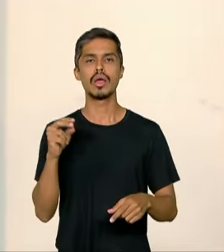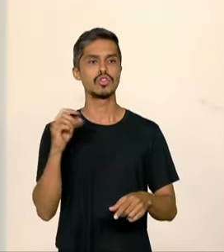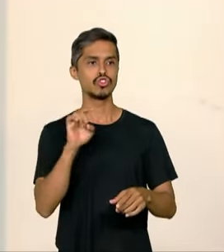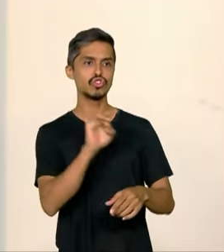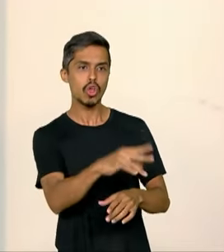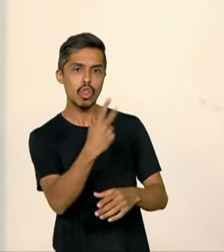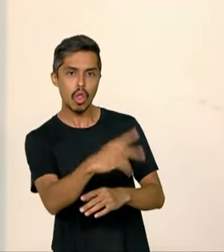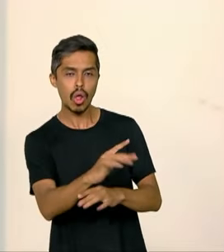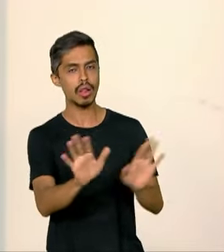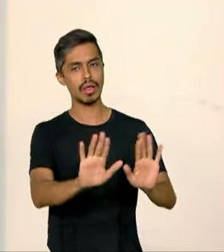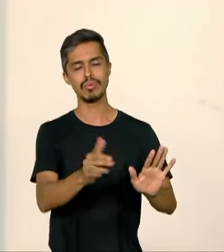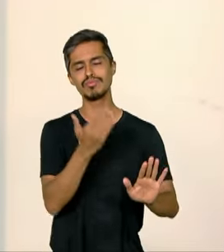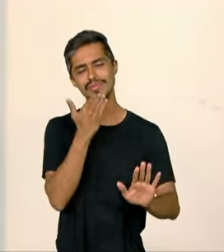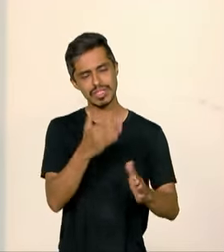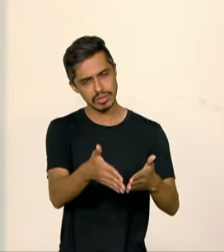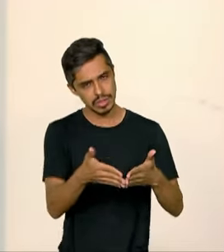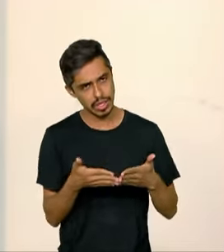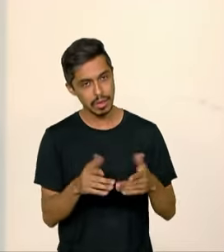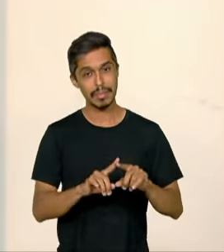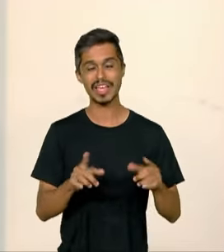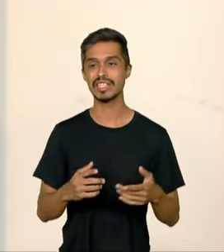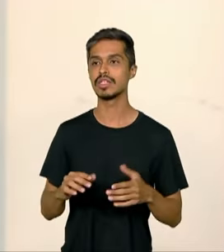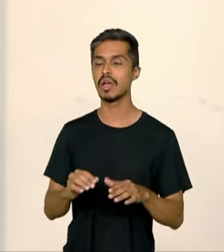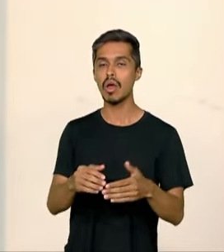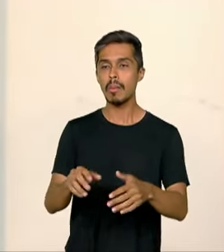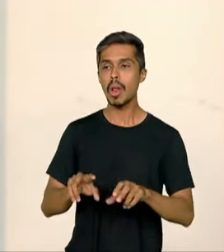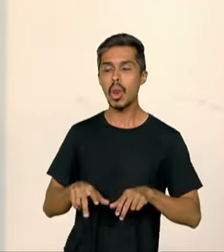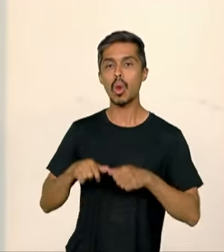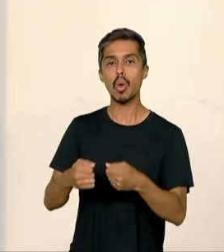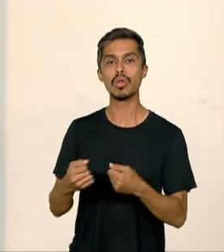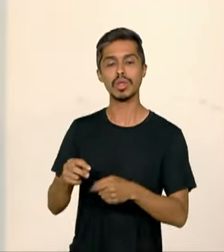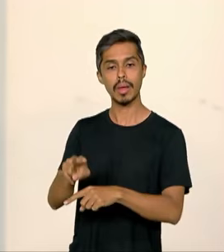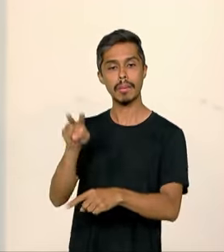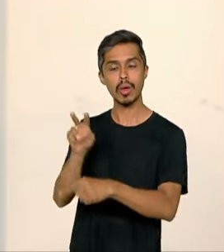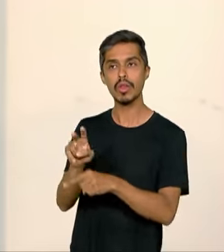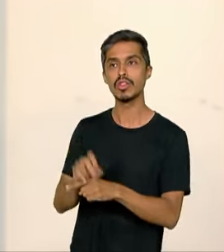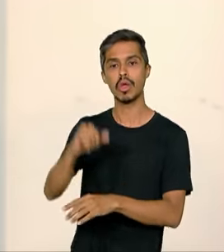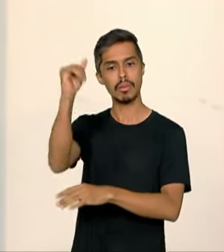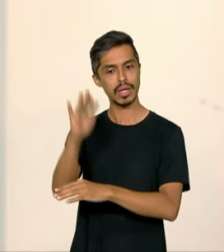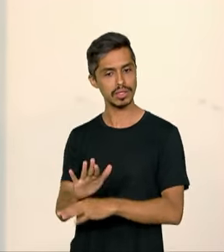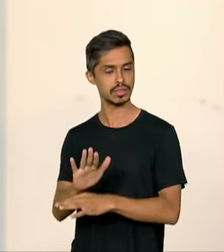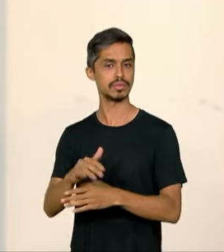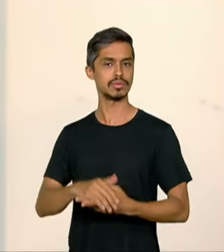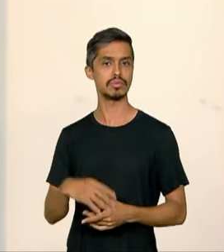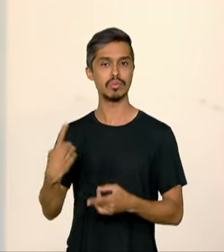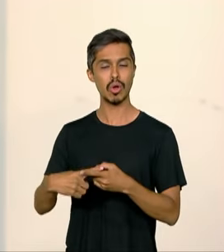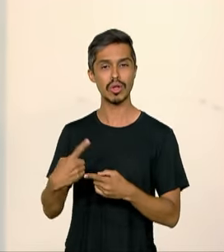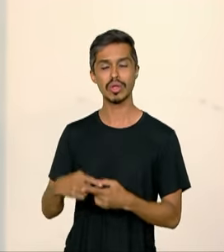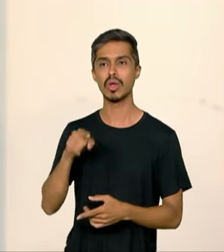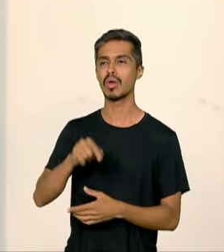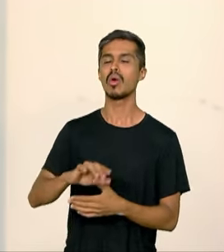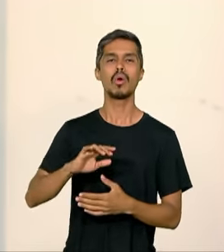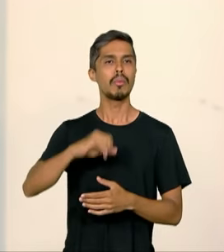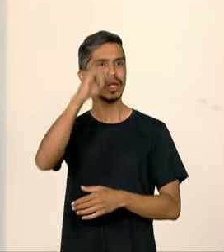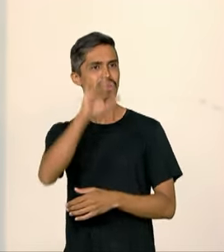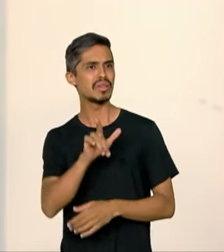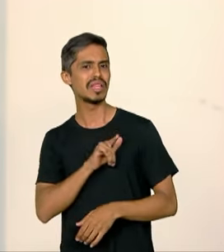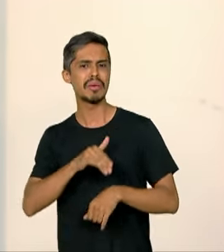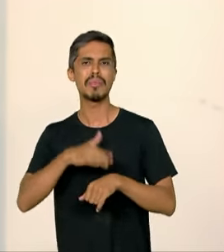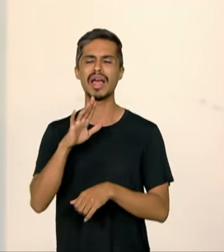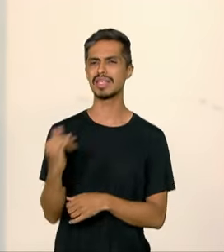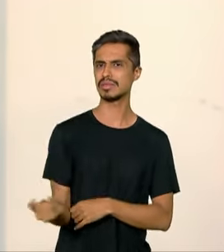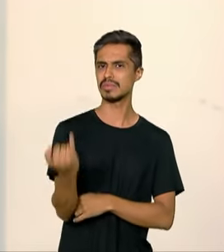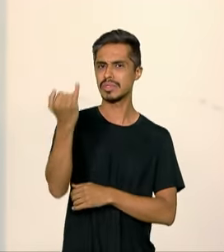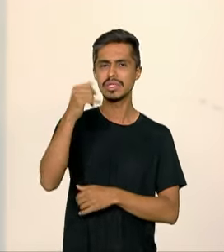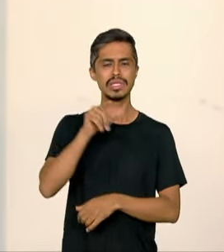dizer isso. É uma luta pelo Brasil. É uma luta pelo aquilo que o Brasil tem de mais importante, aquilo que o